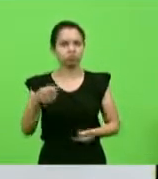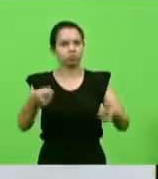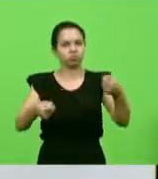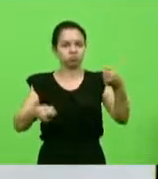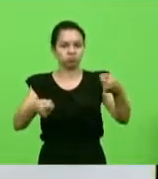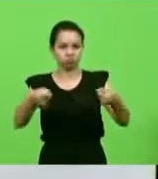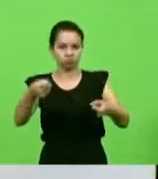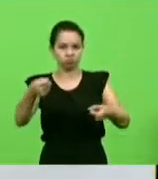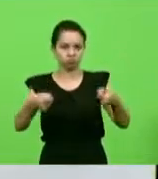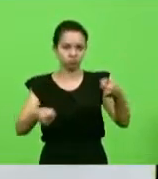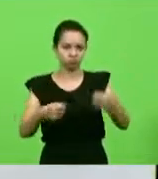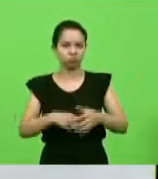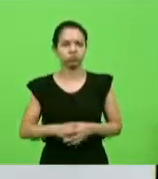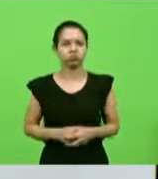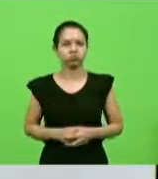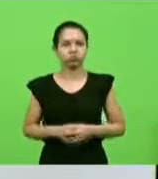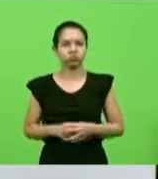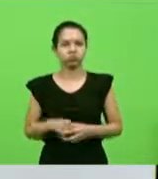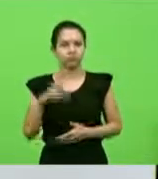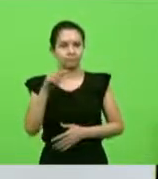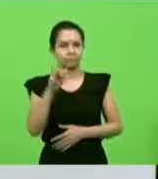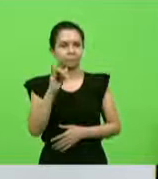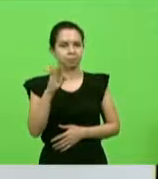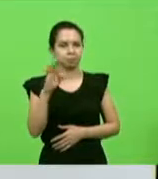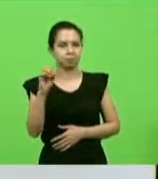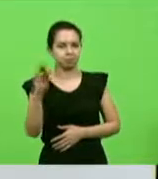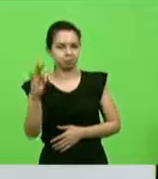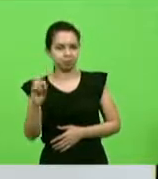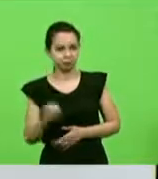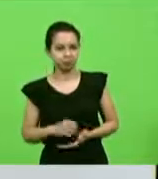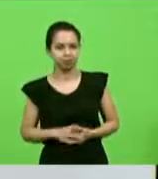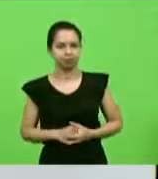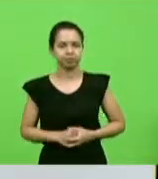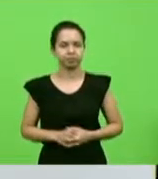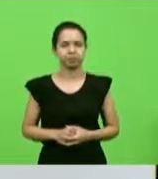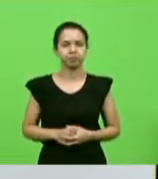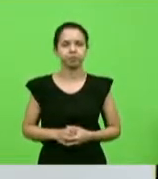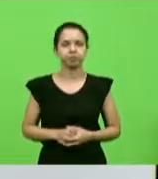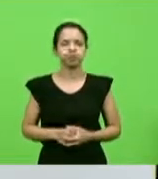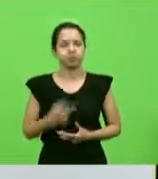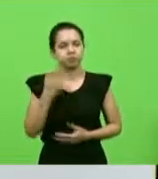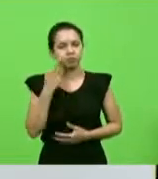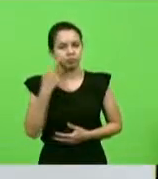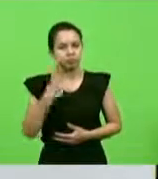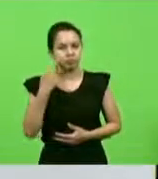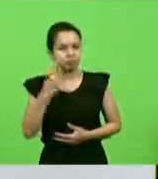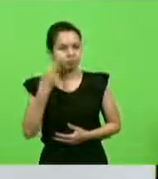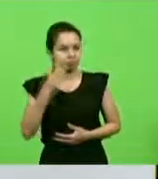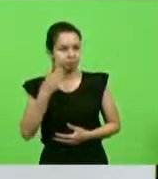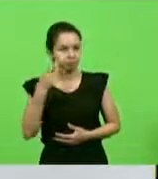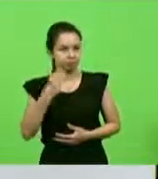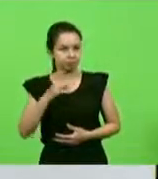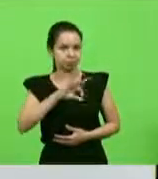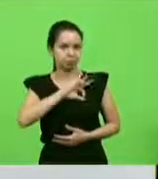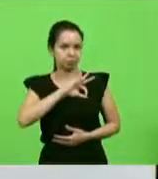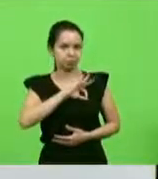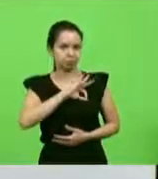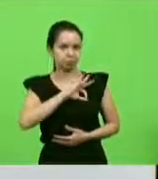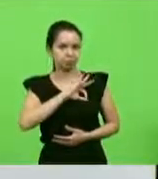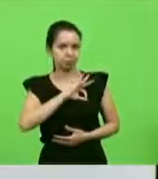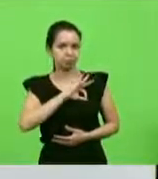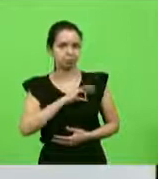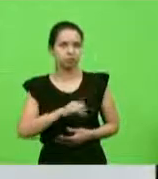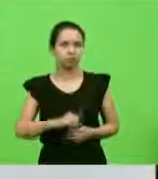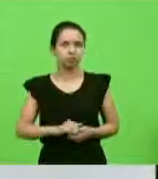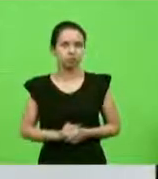dos pilotos. Olha só aqui, deputado Márcio Machado, a polícia militar, a polícia,